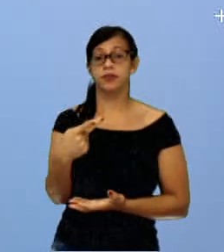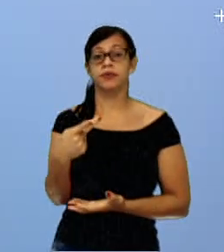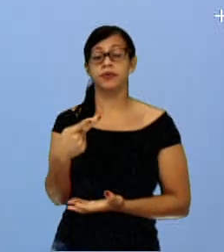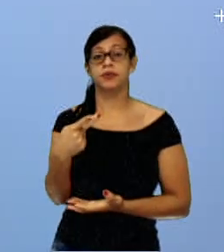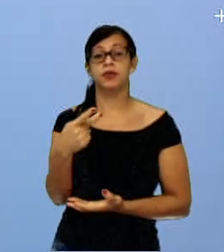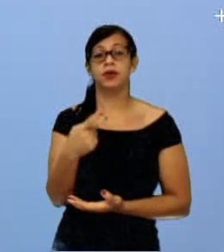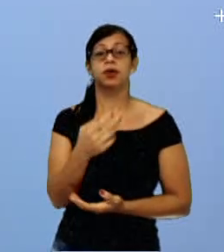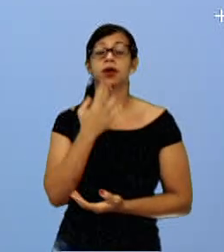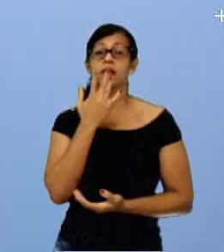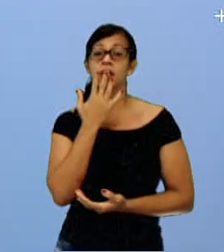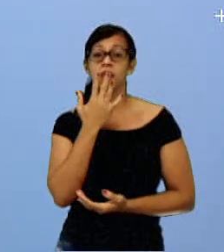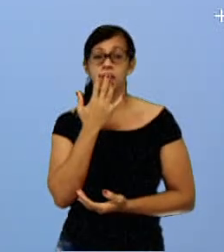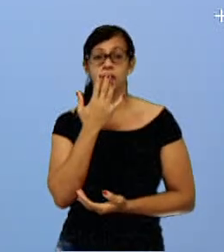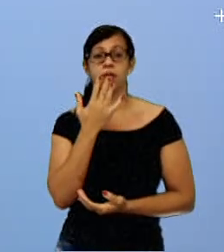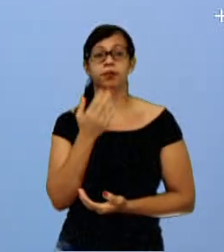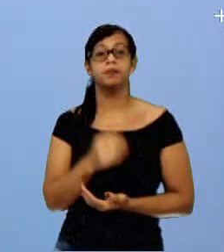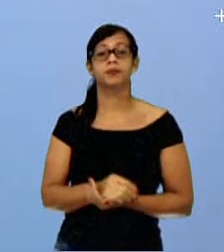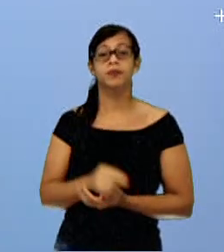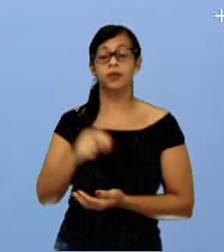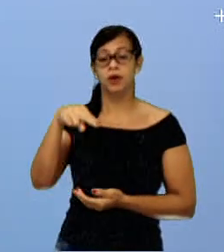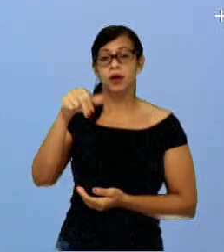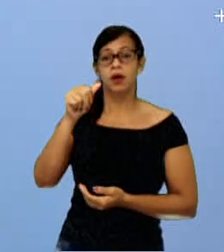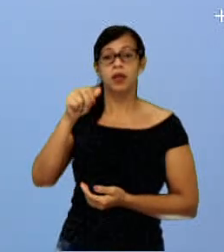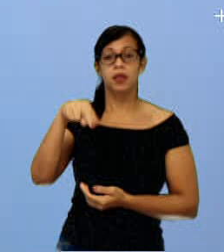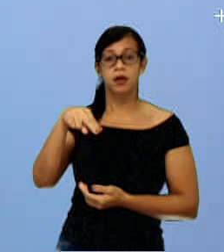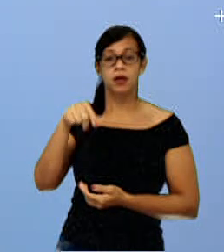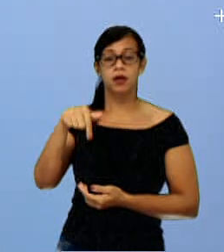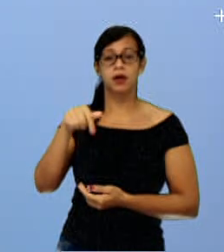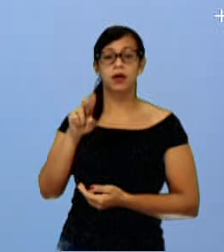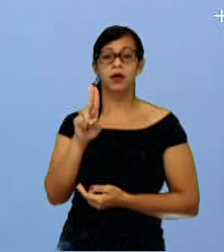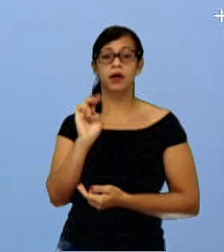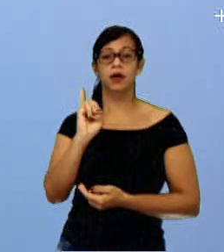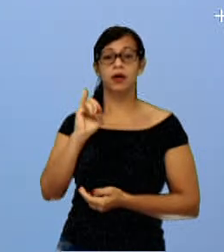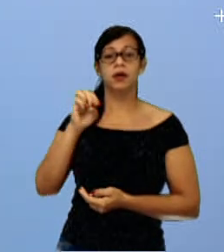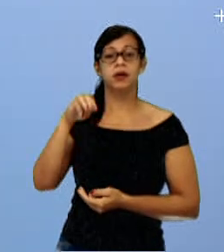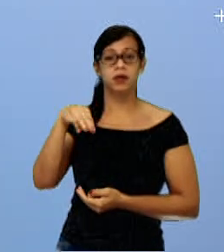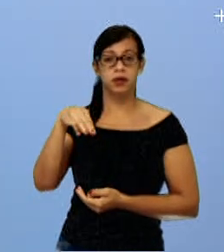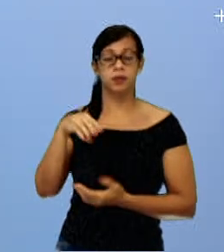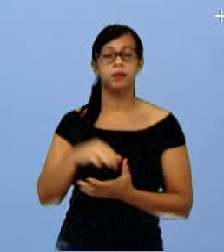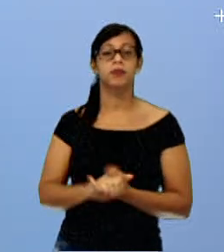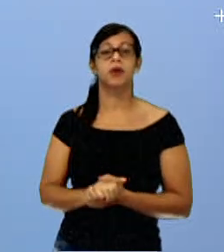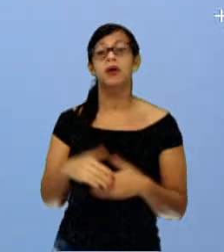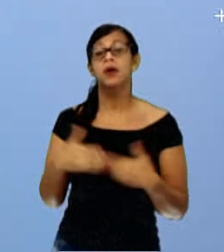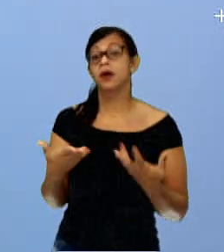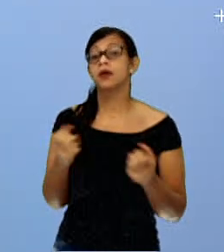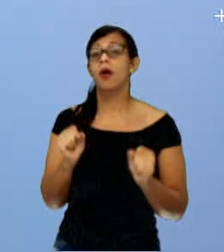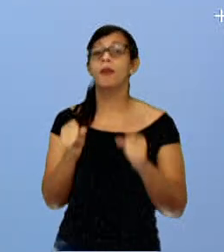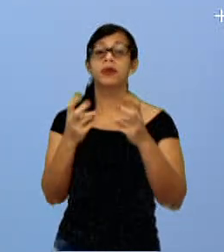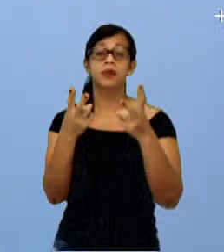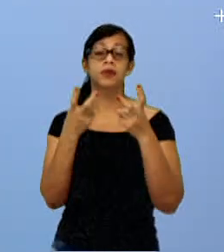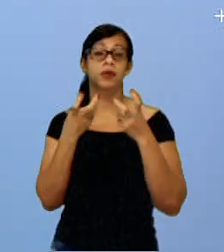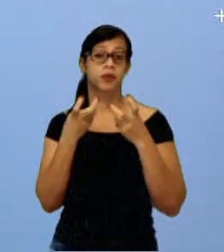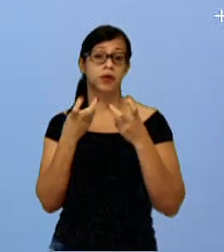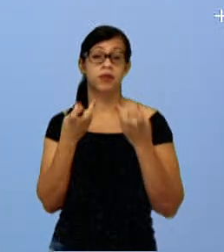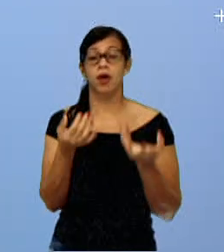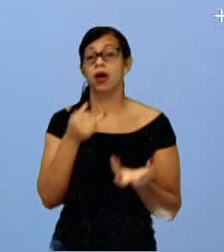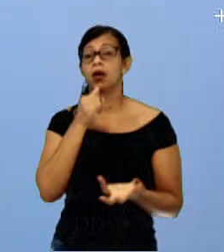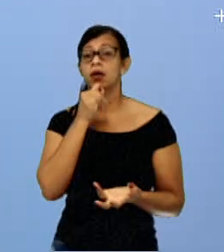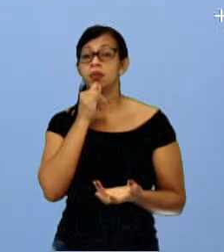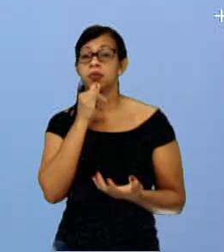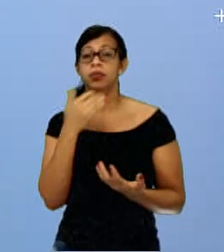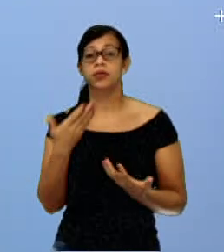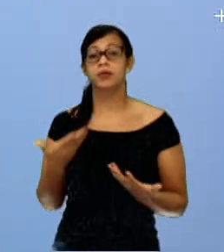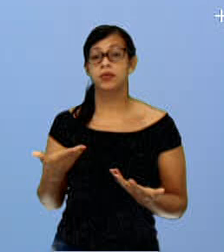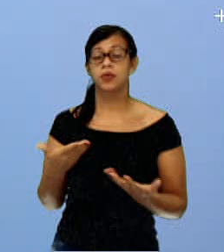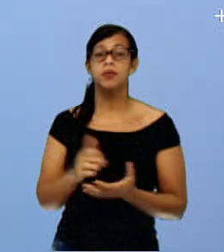e tem muitas obras, né, de Gil Vicente com essa tinta, né. Então, assim, a gente vai observar, né, é, por exemplo, essa já é uma